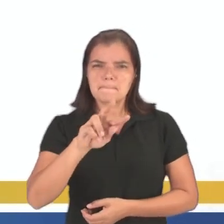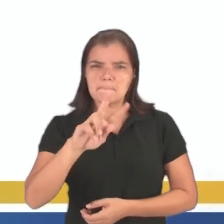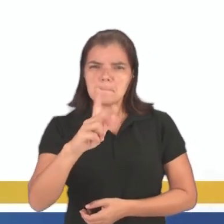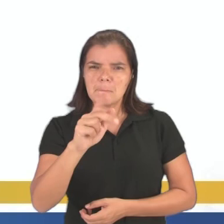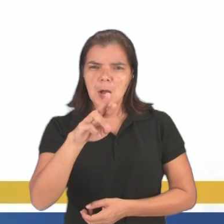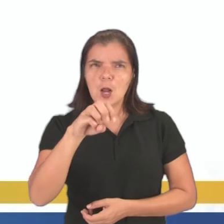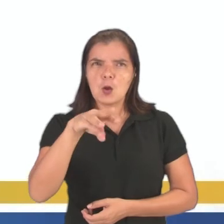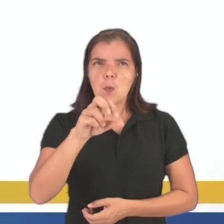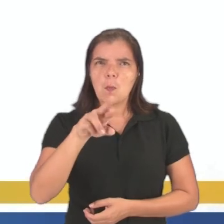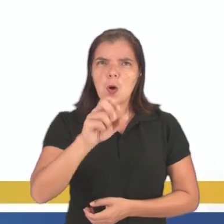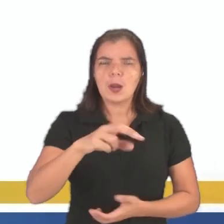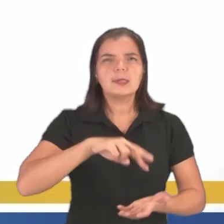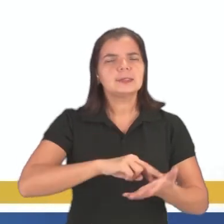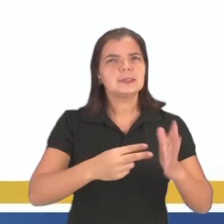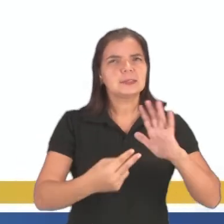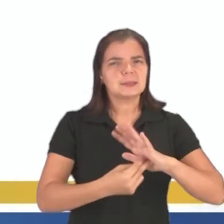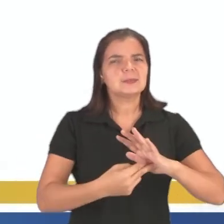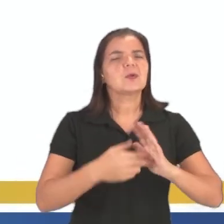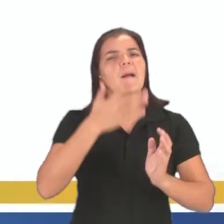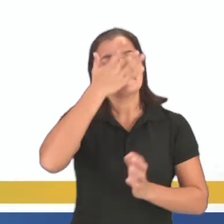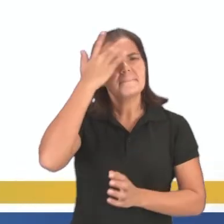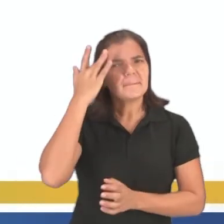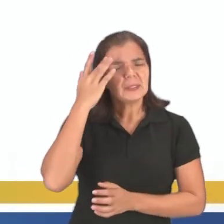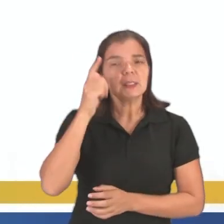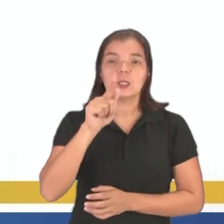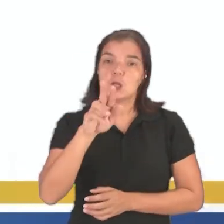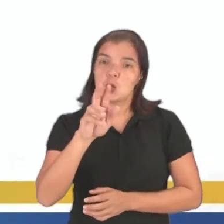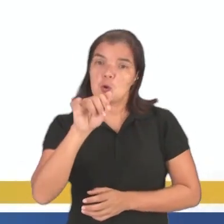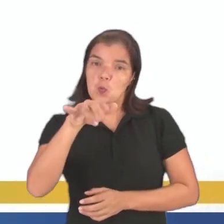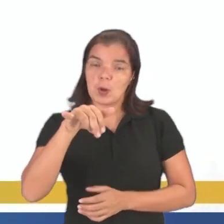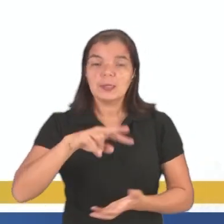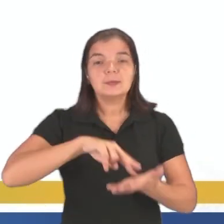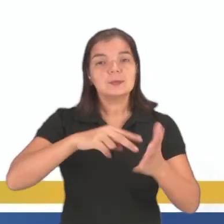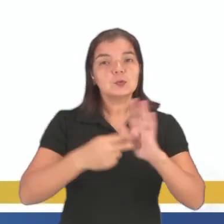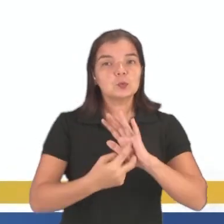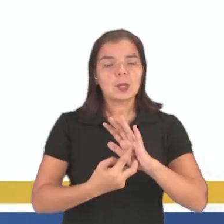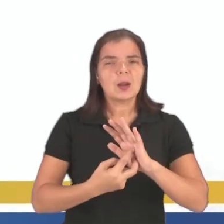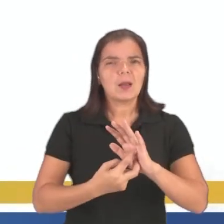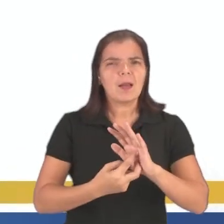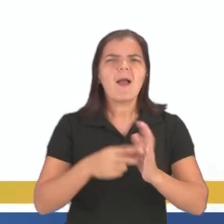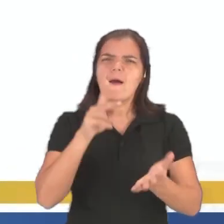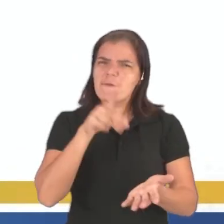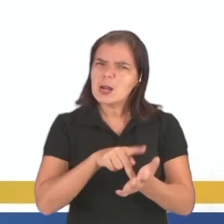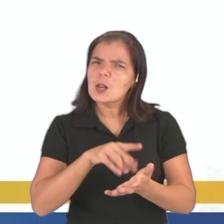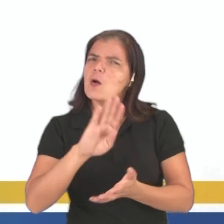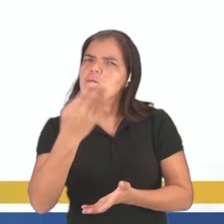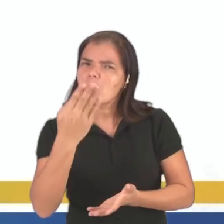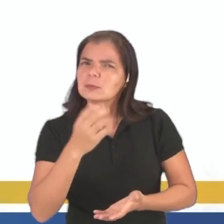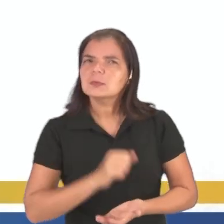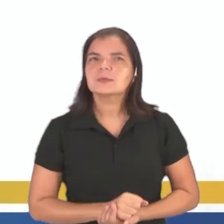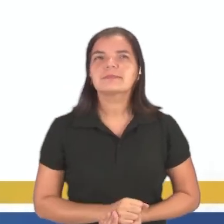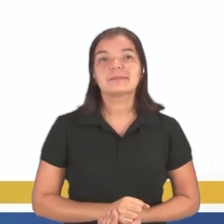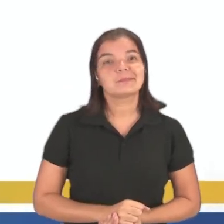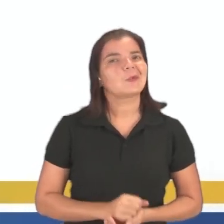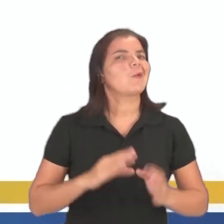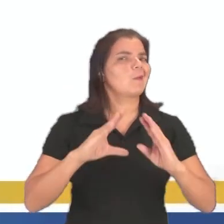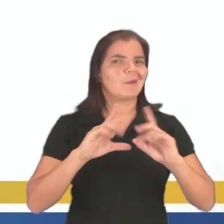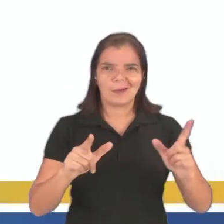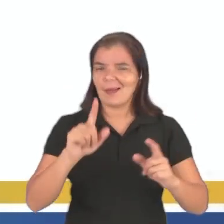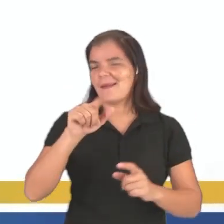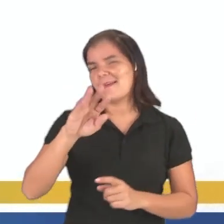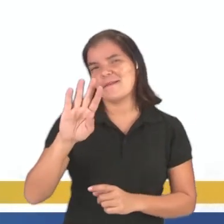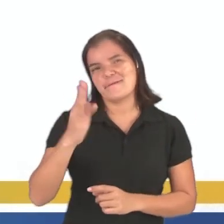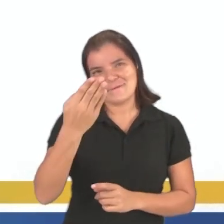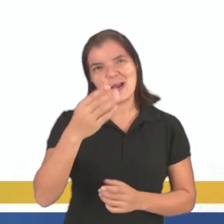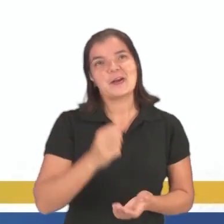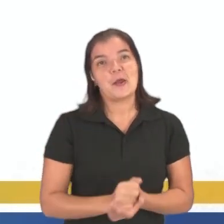quer a tradução? Vamos lá. Nós dizemos que uma pessoa é guay em espanhol quando ela é mal-humorada. Verdadeiro ou falso? Claro que é